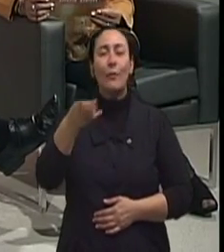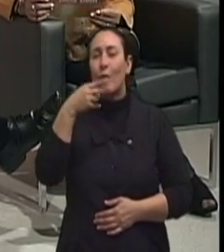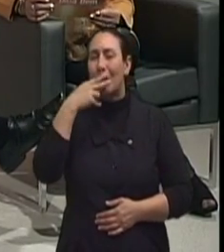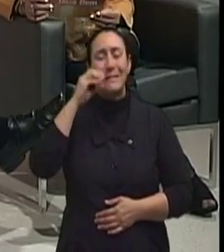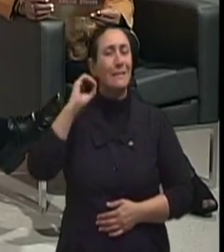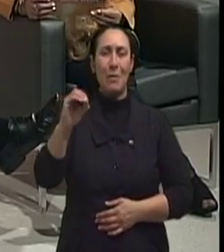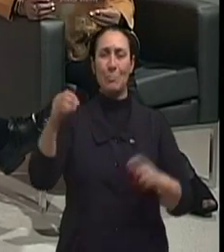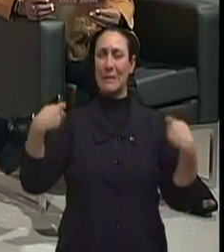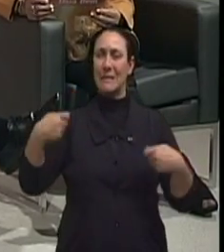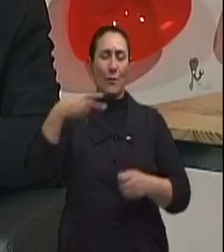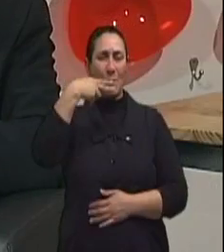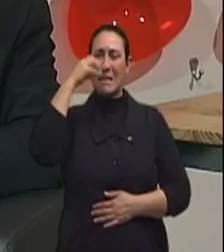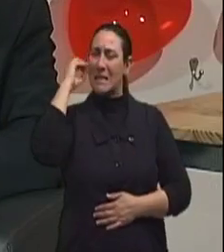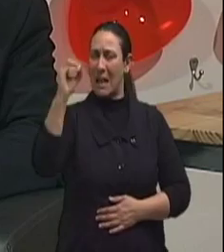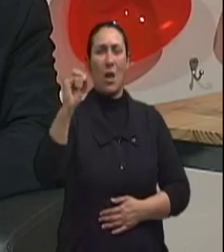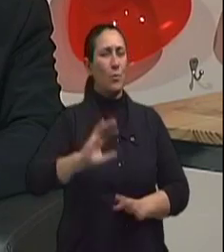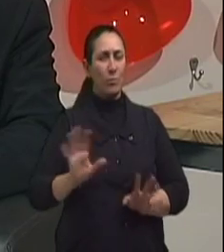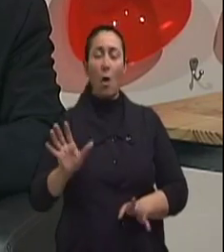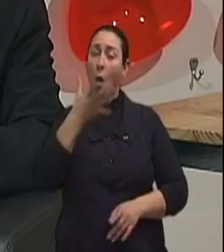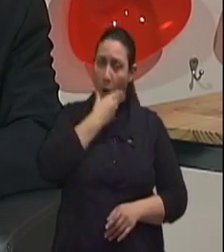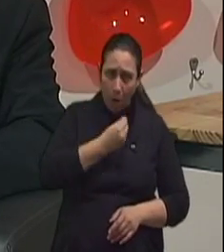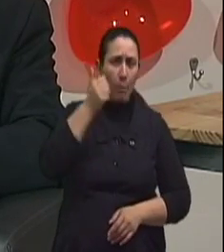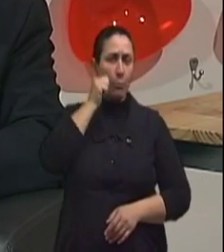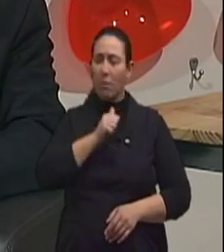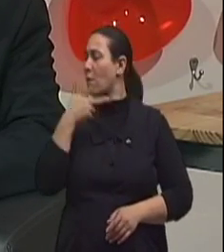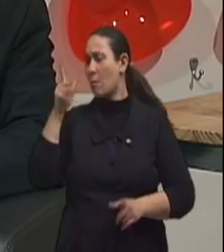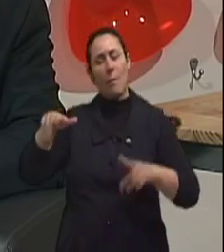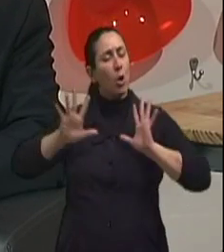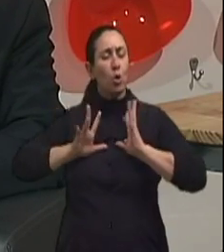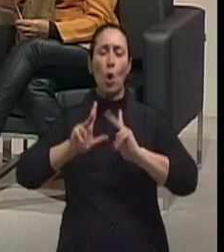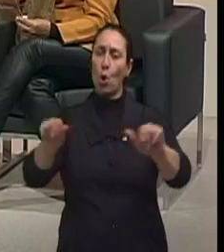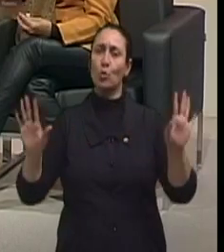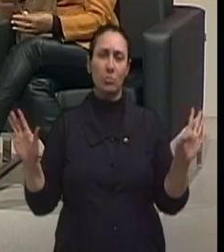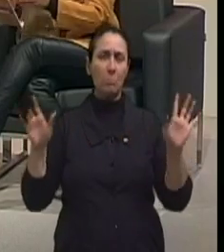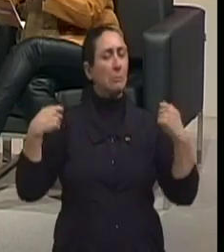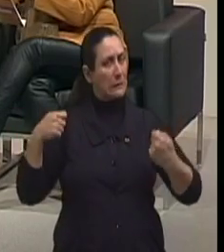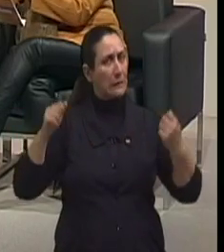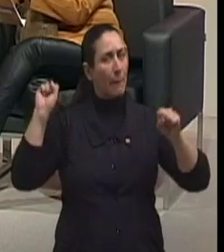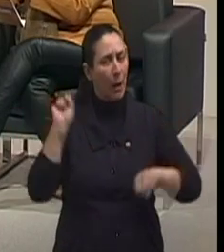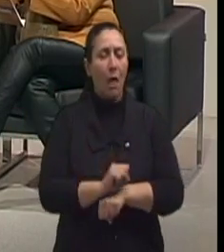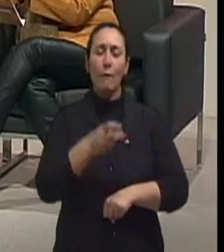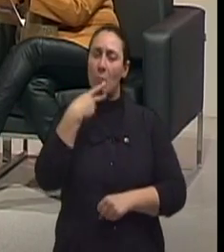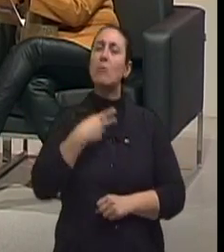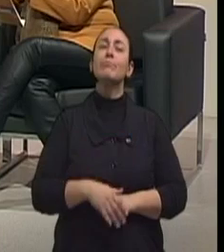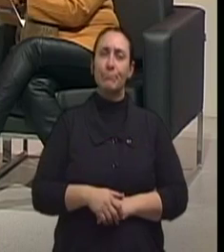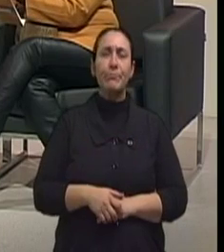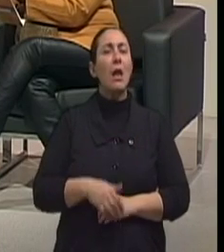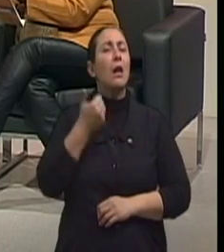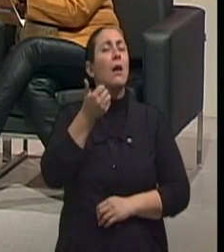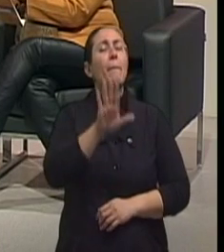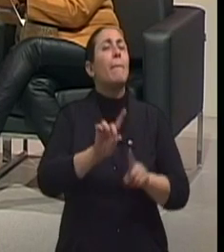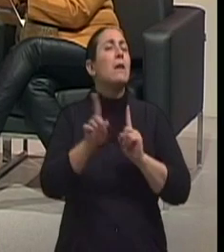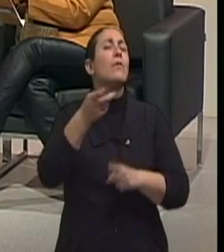é zero. O ideal de cigarro é zero. homens, mulheres... Para todos. Tem que parar de fumar. Mas, doutor, quando a gente vê, assim, a está